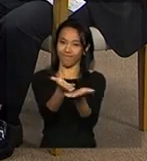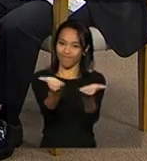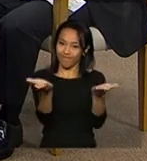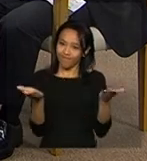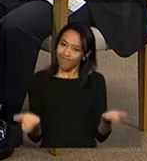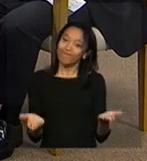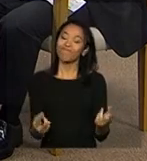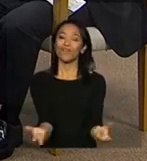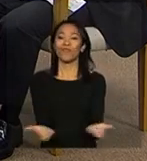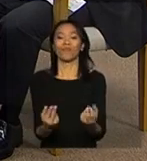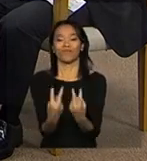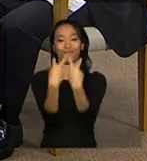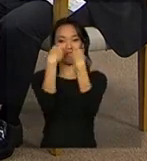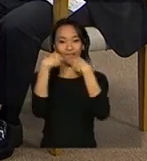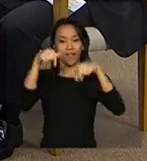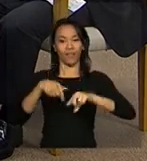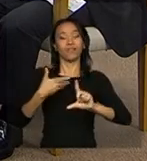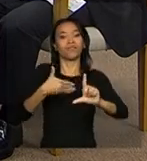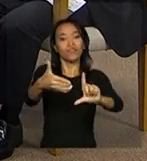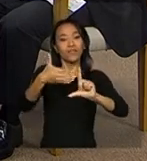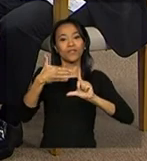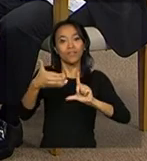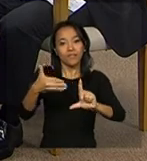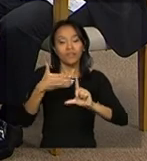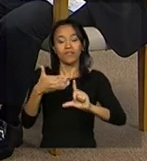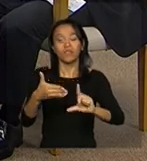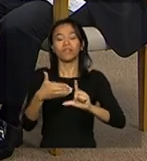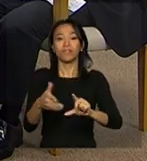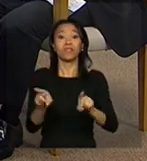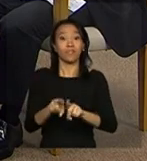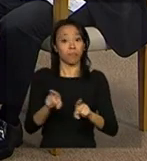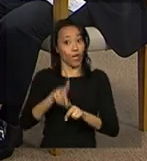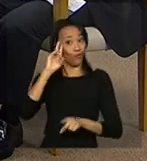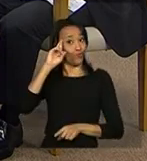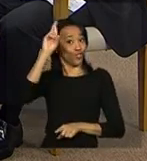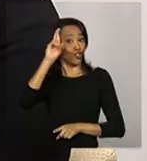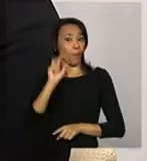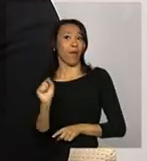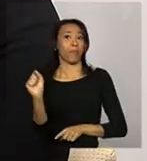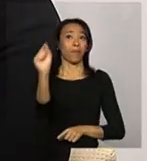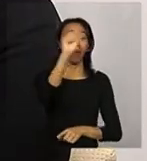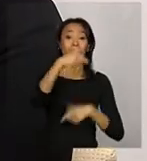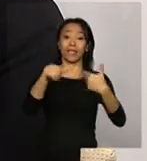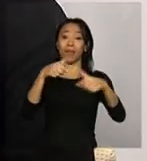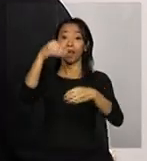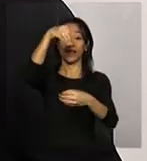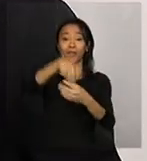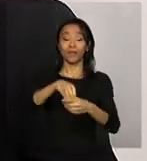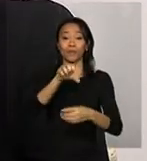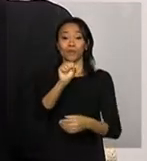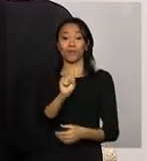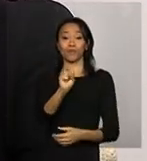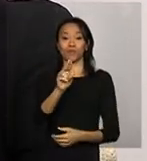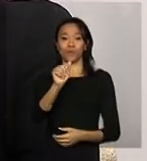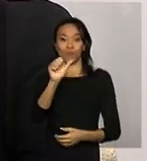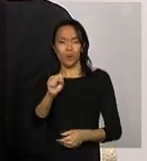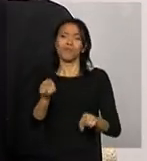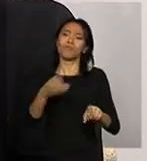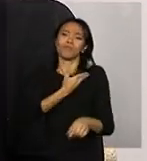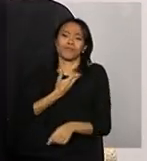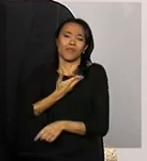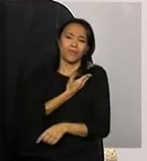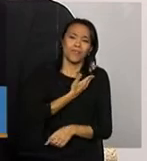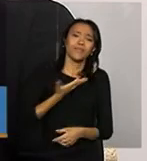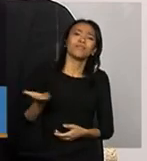a todos que nos acompanham nessa teleconferência, aos senhores gestores, trabalhadores do SUS, meus colegas conselheiros de assistência social.